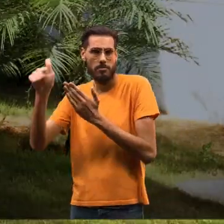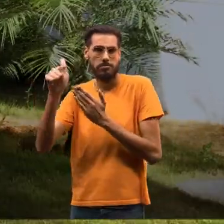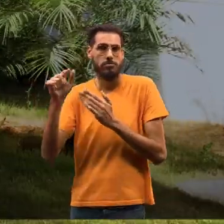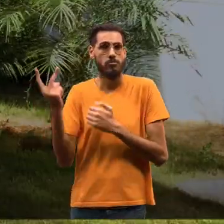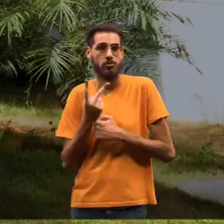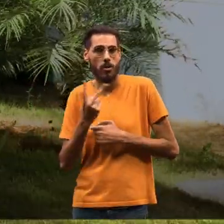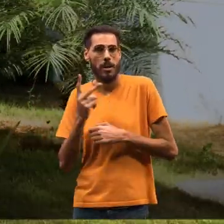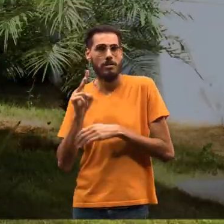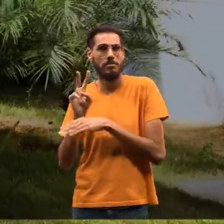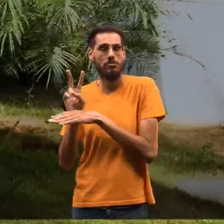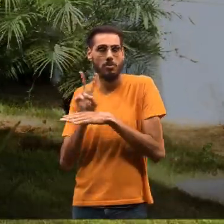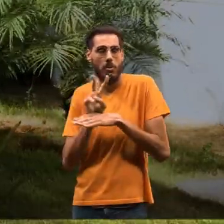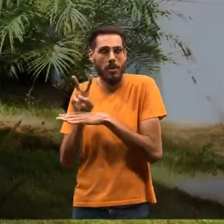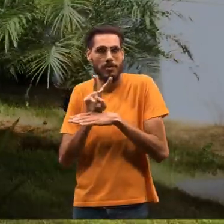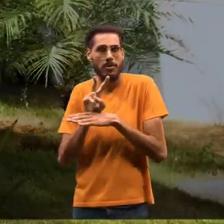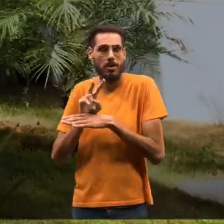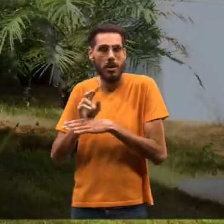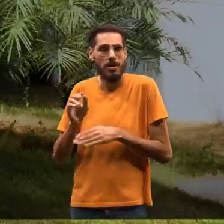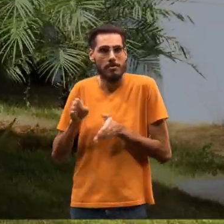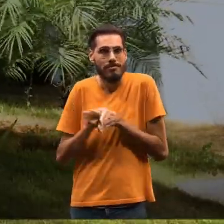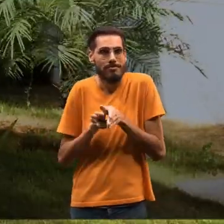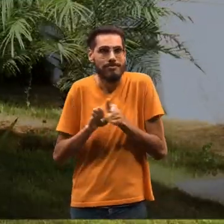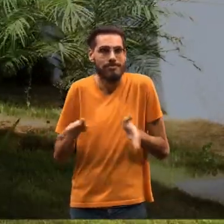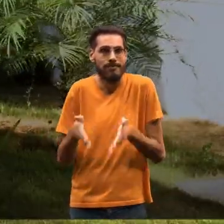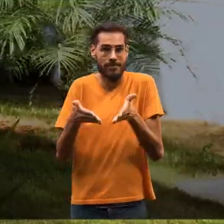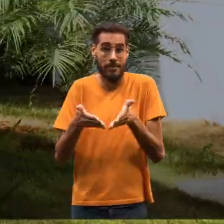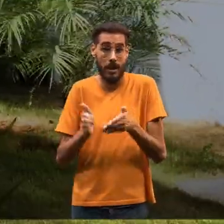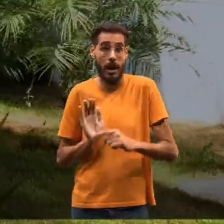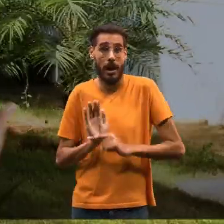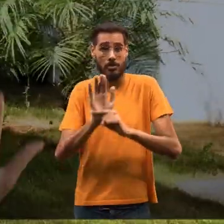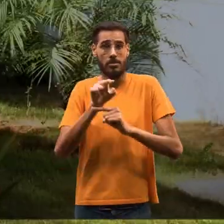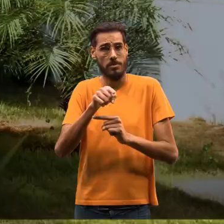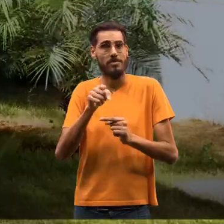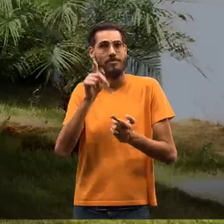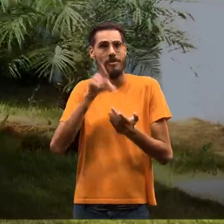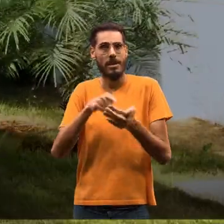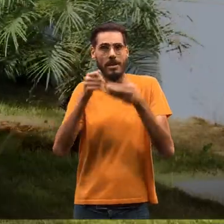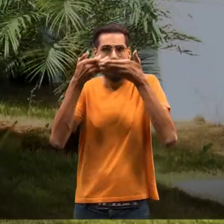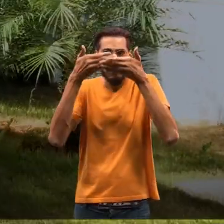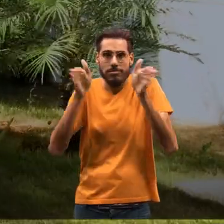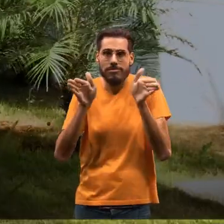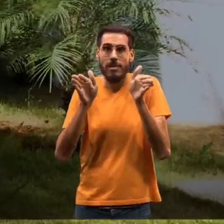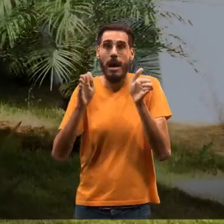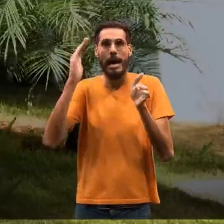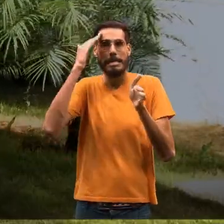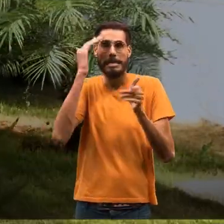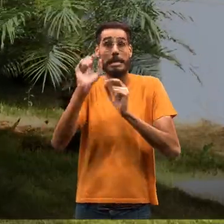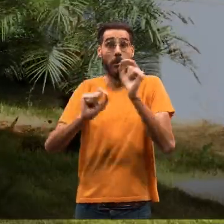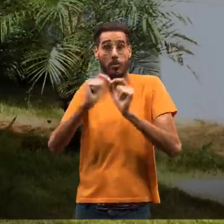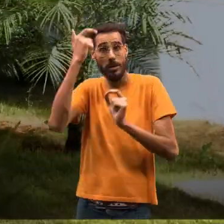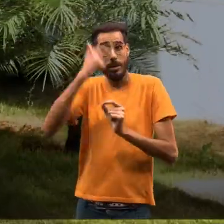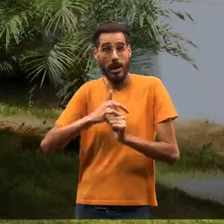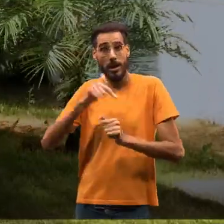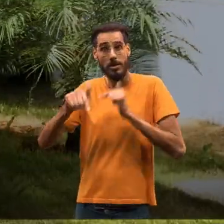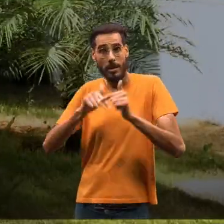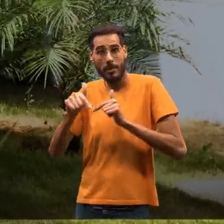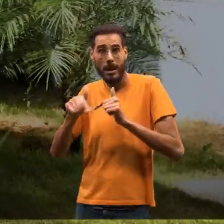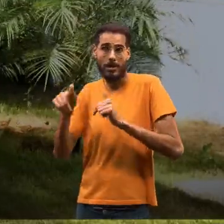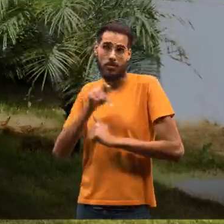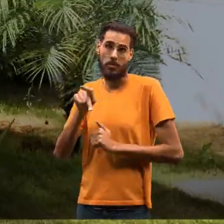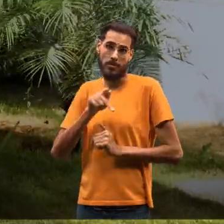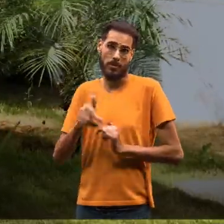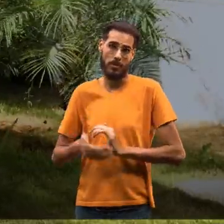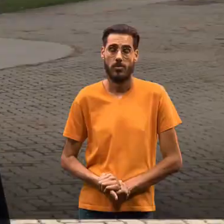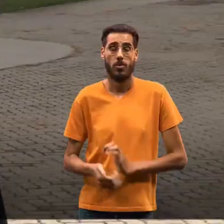atuam na rede de ensino. Então, é um programa que ele te oferece realmente uma visão do que é o trabalho do